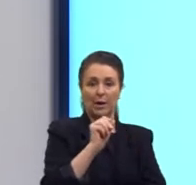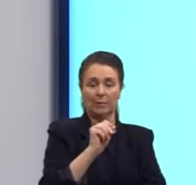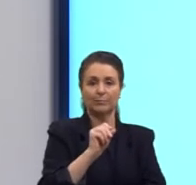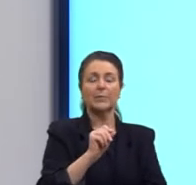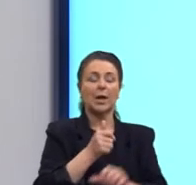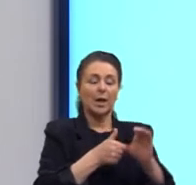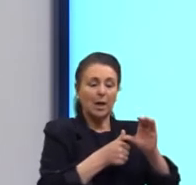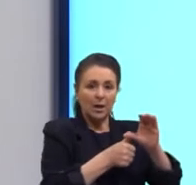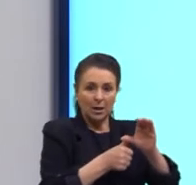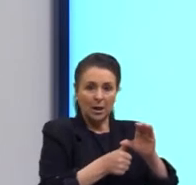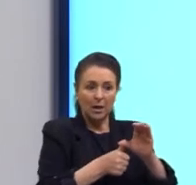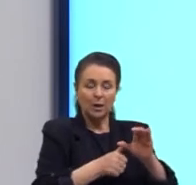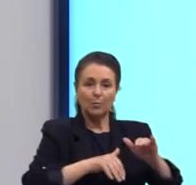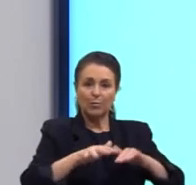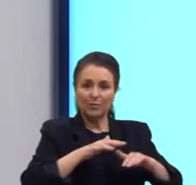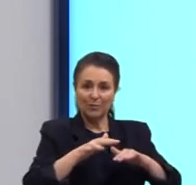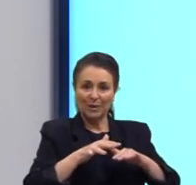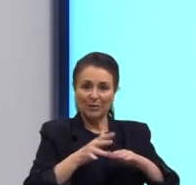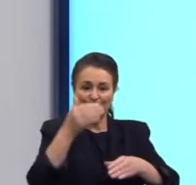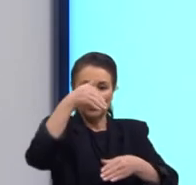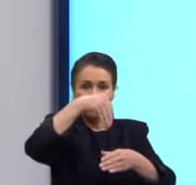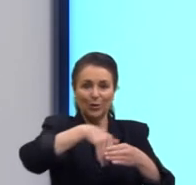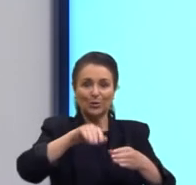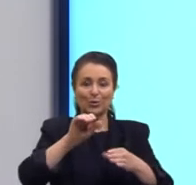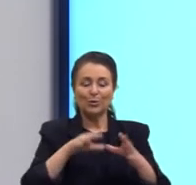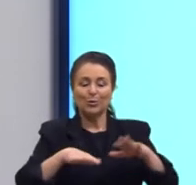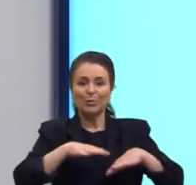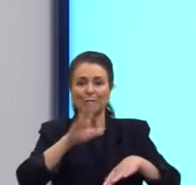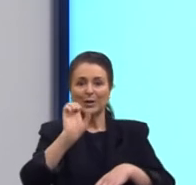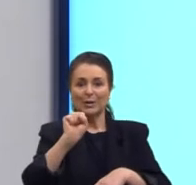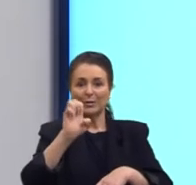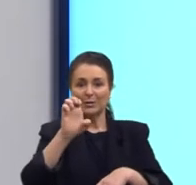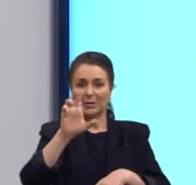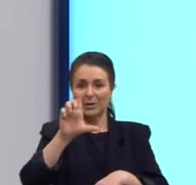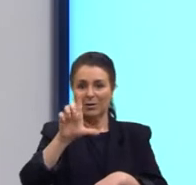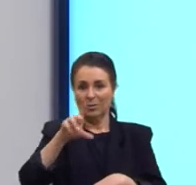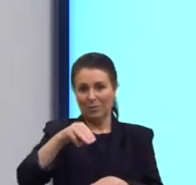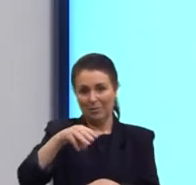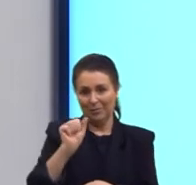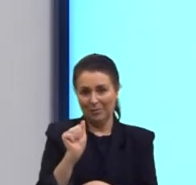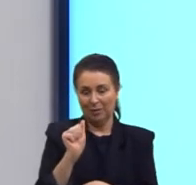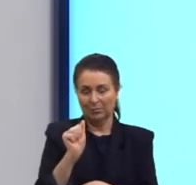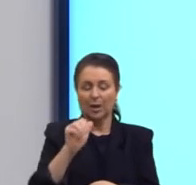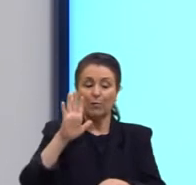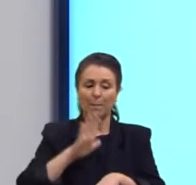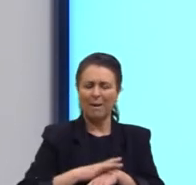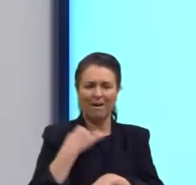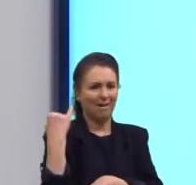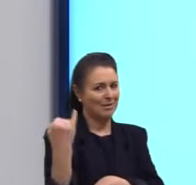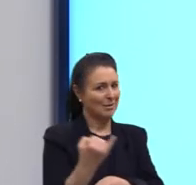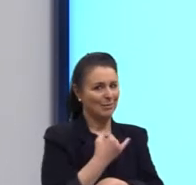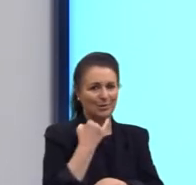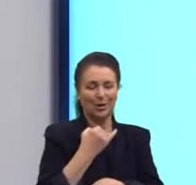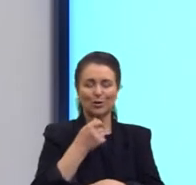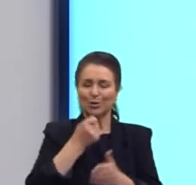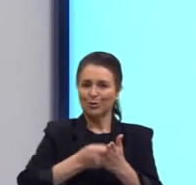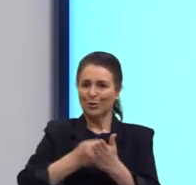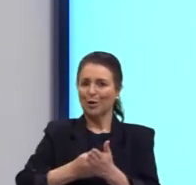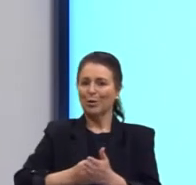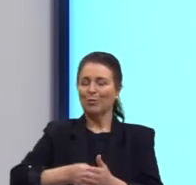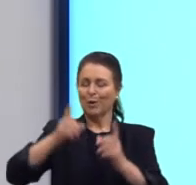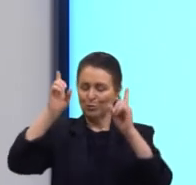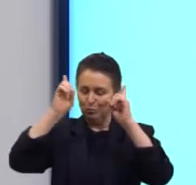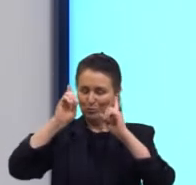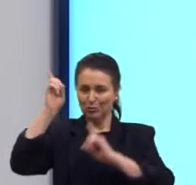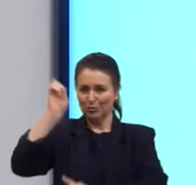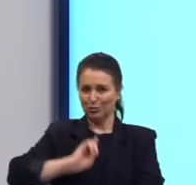movimento pelo voto de Selma. Ele foi um dos líderes mais importantes desse movimento dos direitos civis. E agora, a gente vai